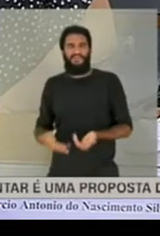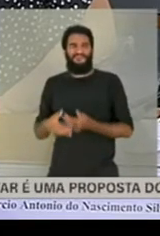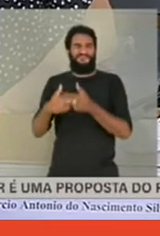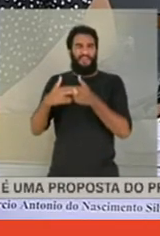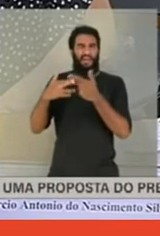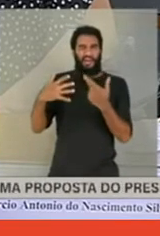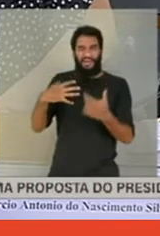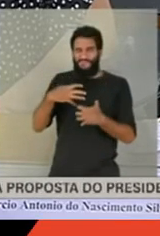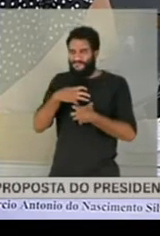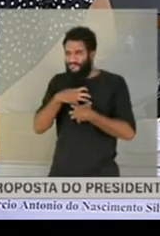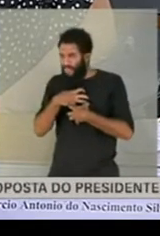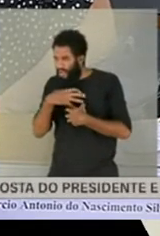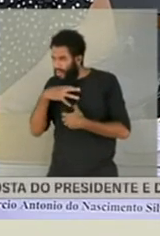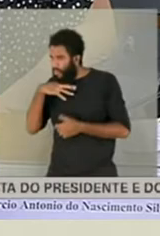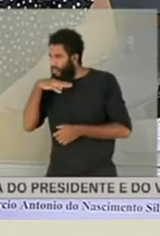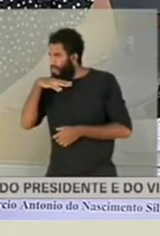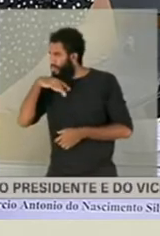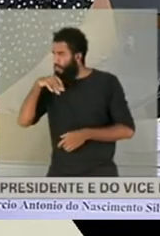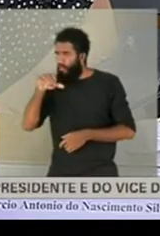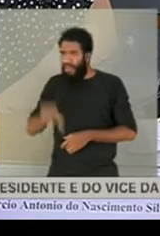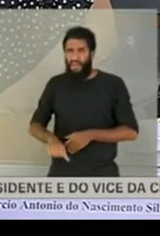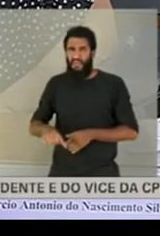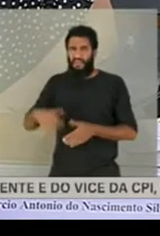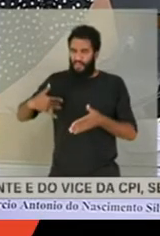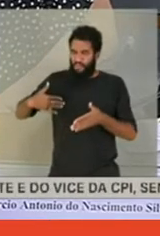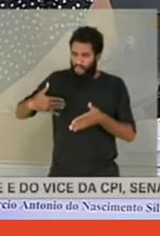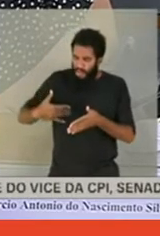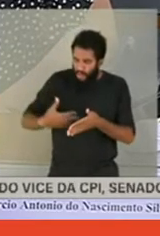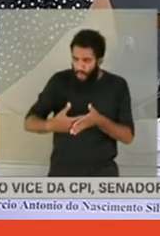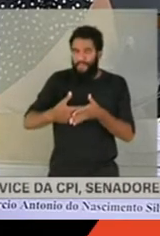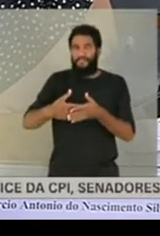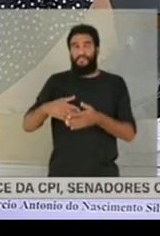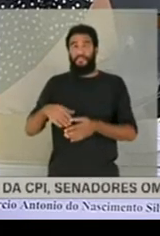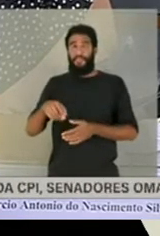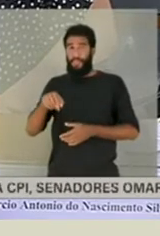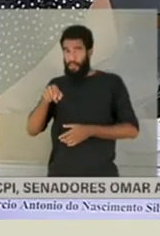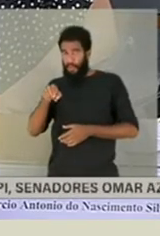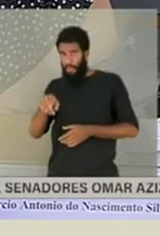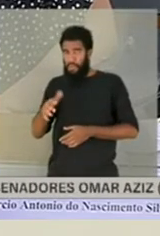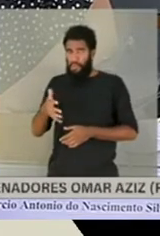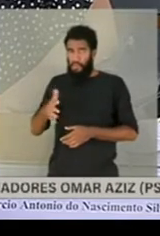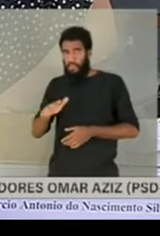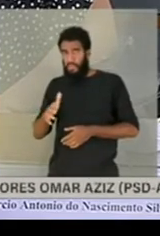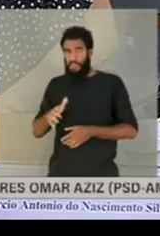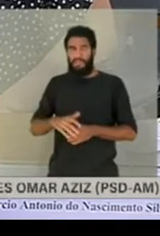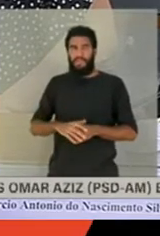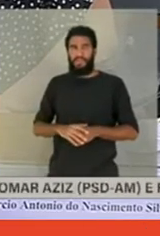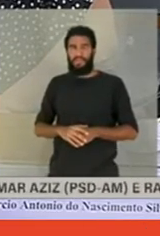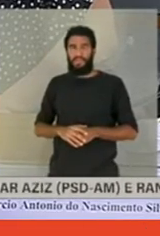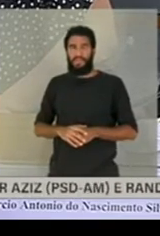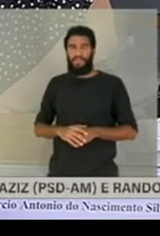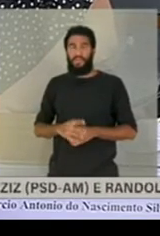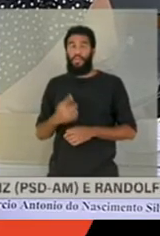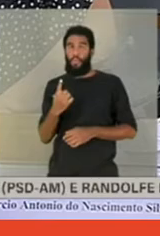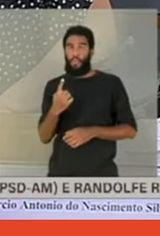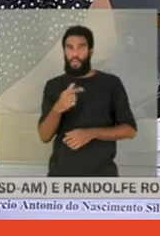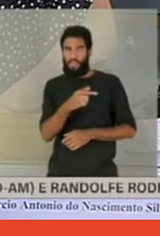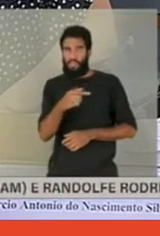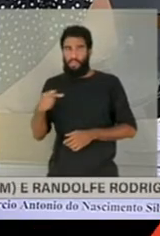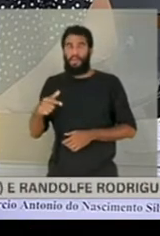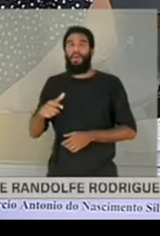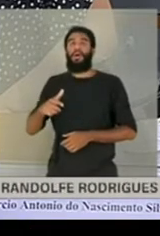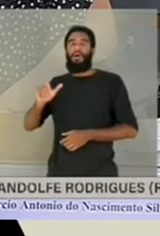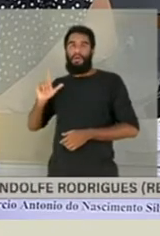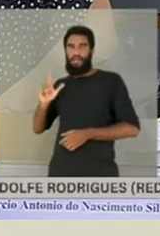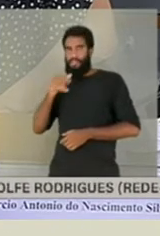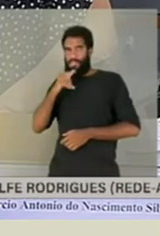sentimentos, que me fizeram muito mal durante um tempo. Quando eu cheguei, isso foi um dia, uma semana antes de eu ir à praia, que eu acho